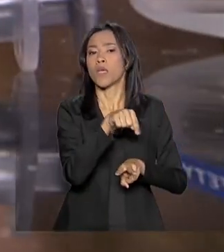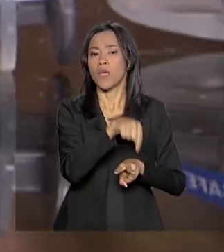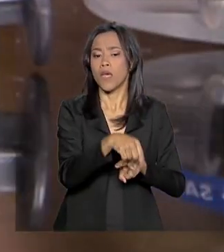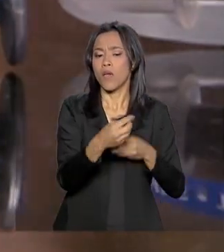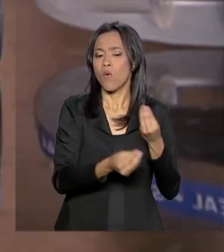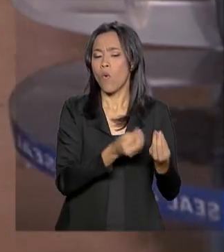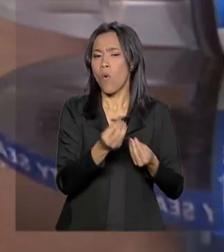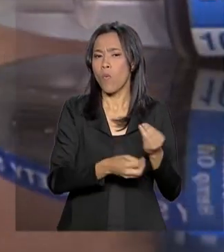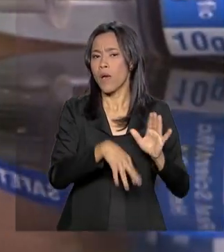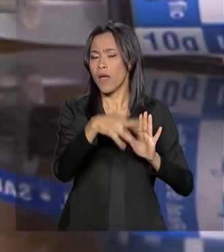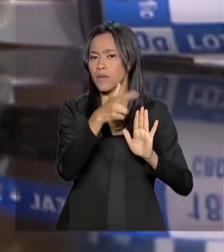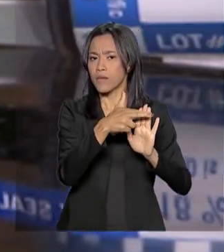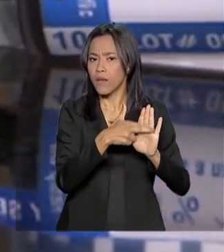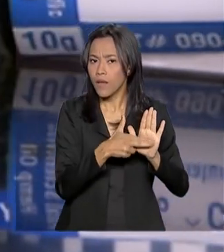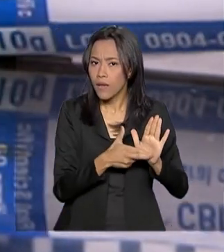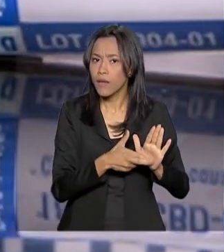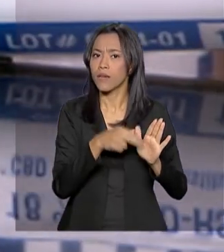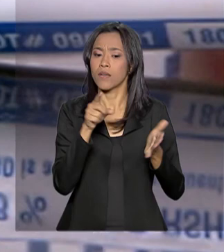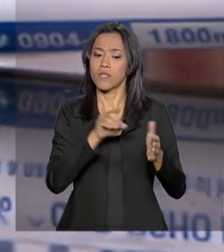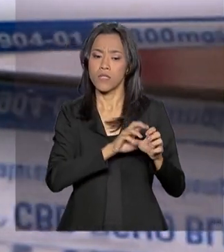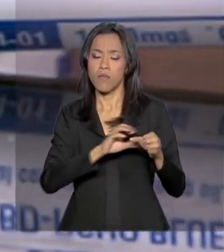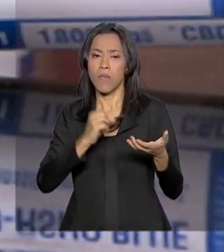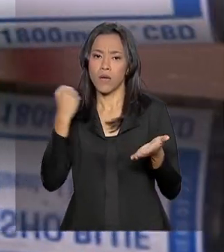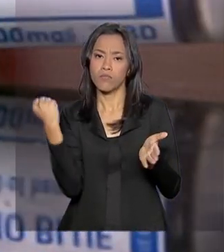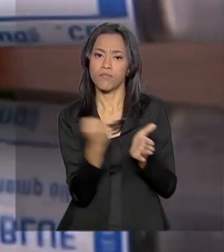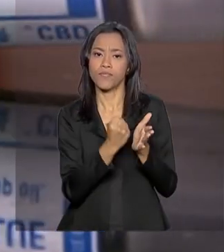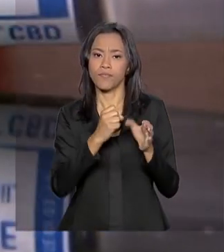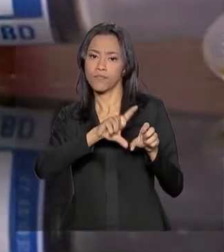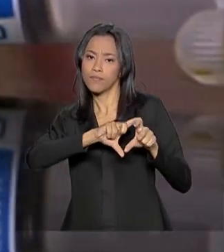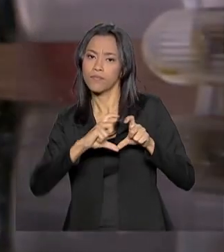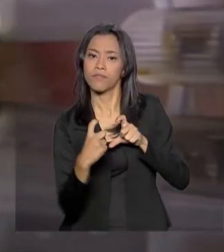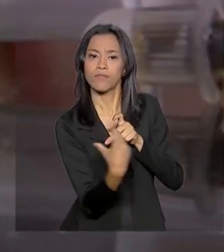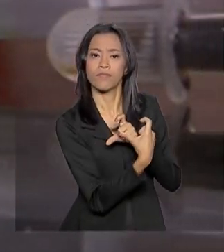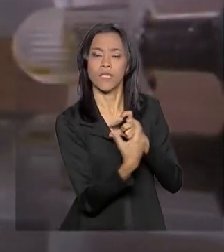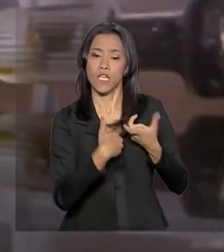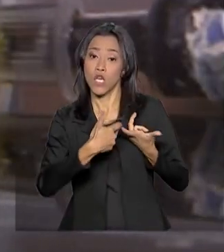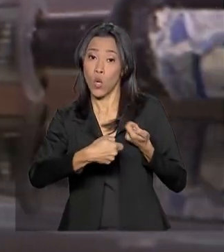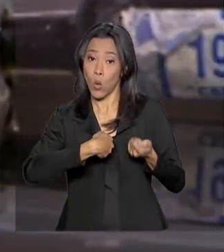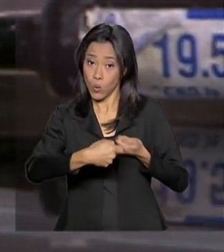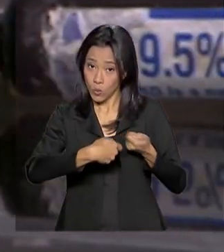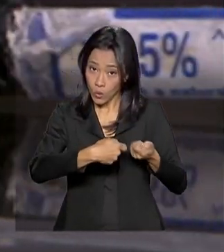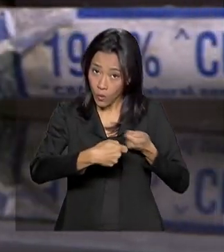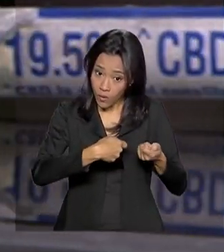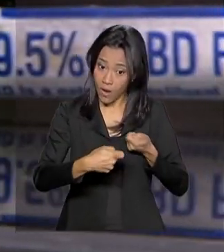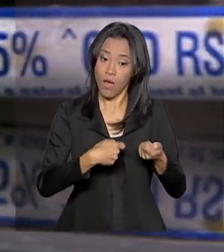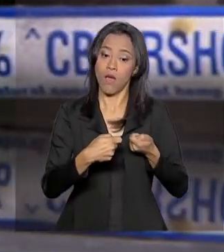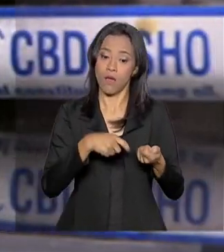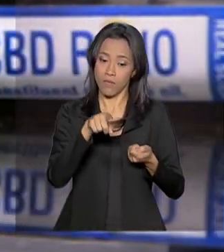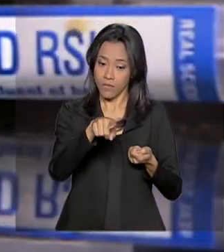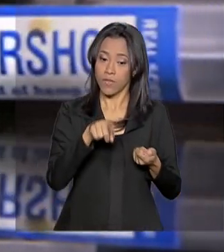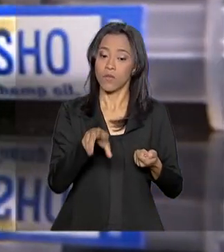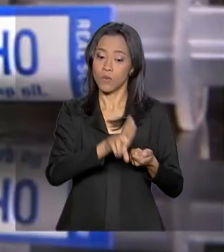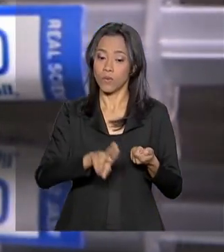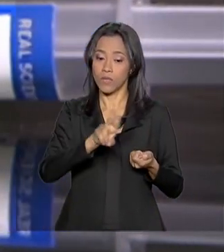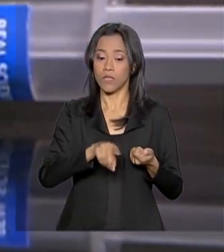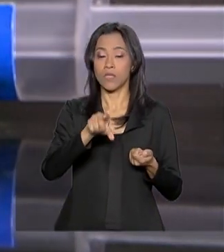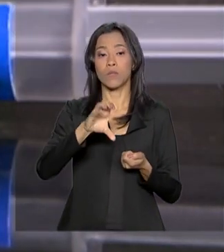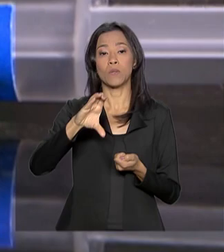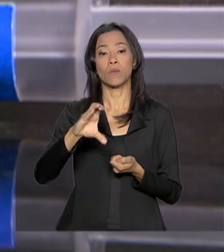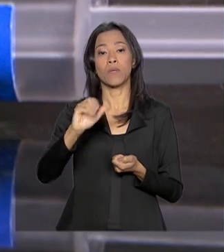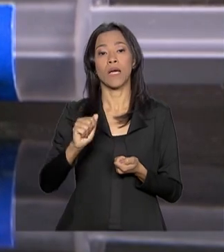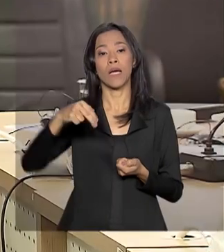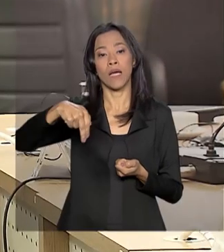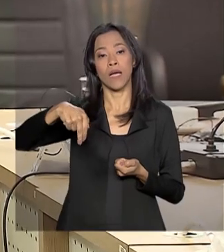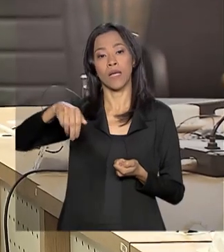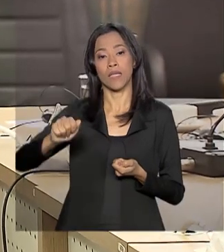procedimentos para o registro e monitoramento de medicamentos produzidos à base de cannabis sativa e seus